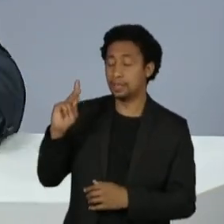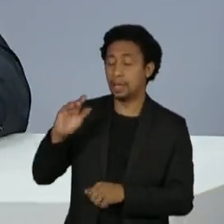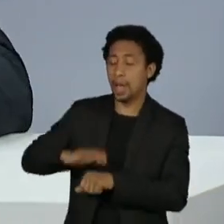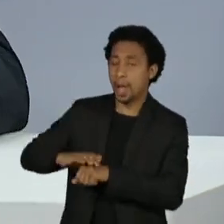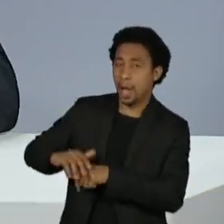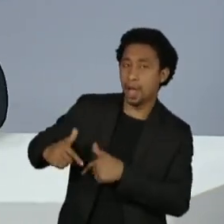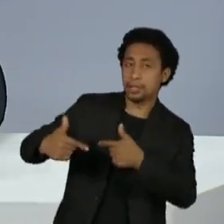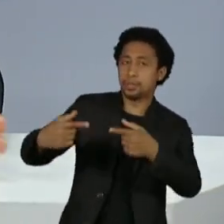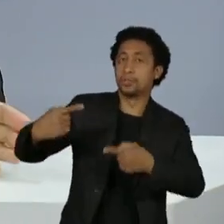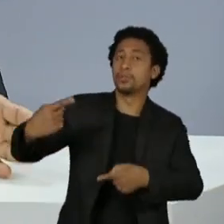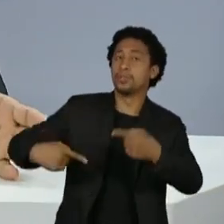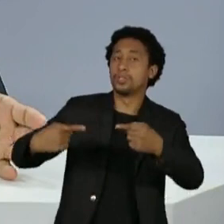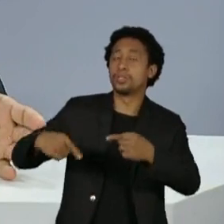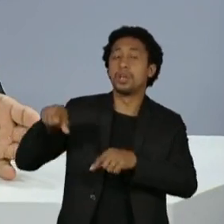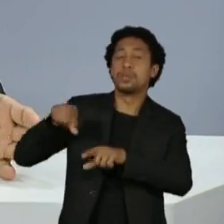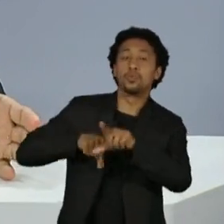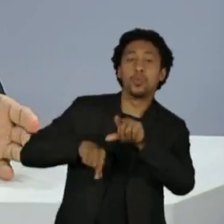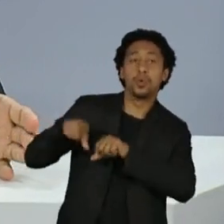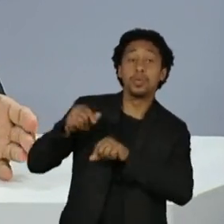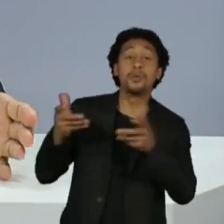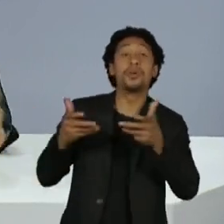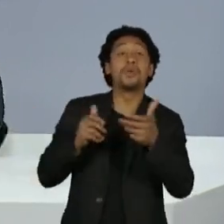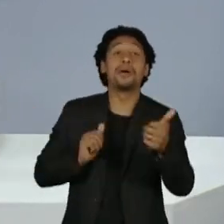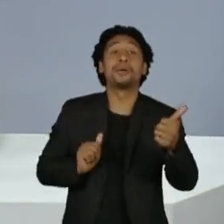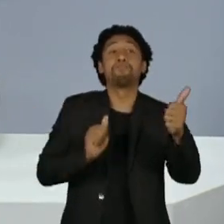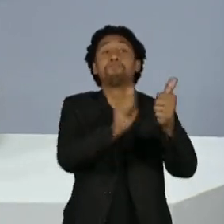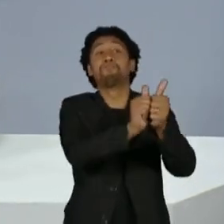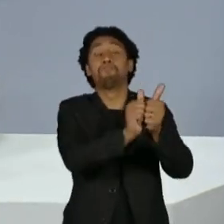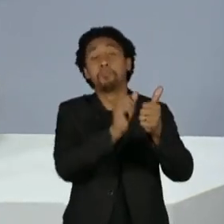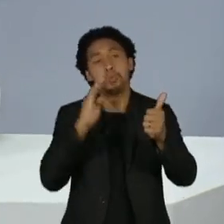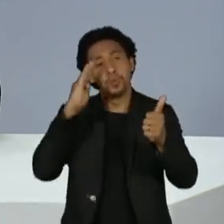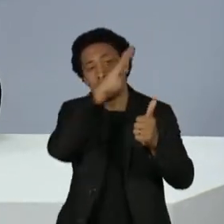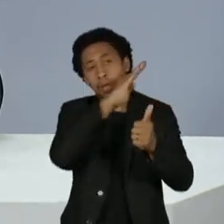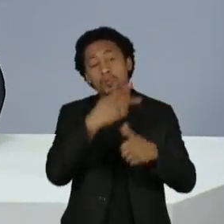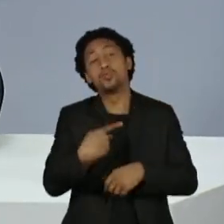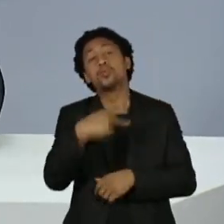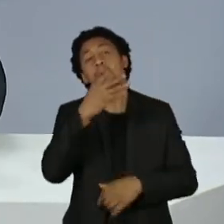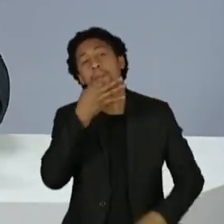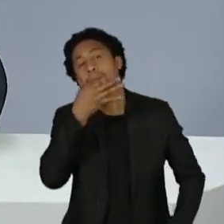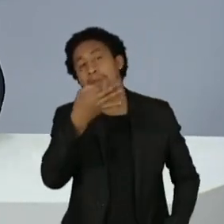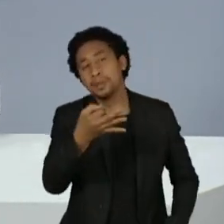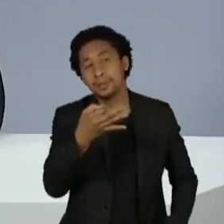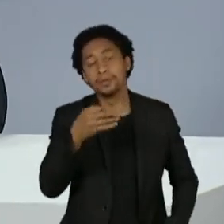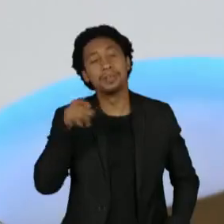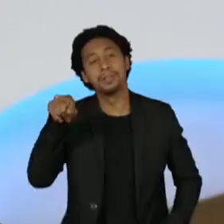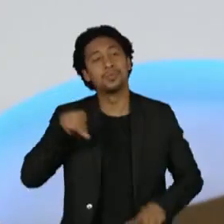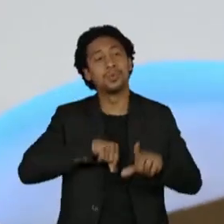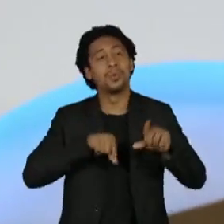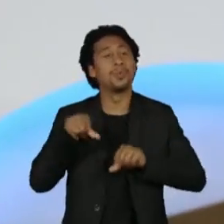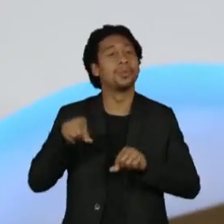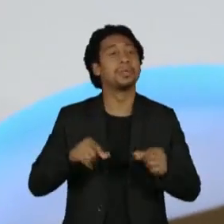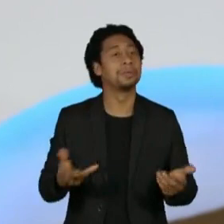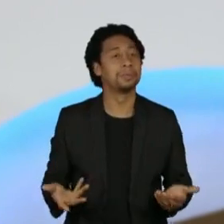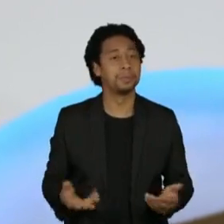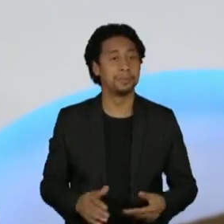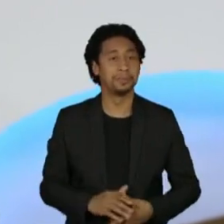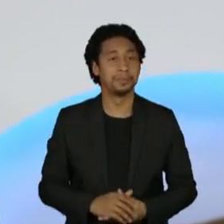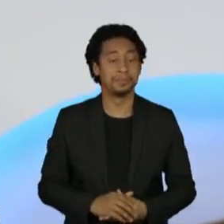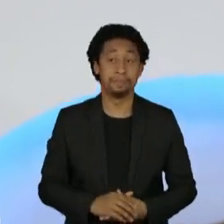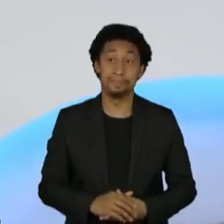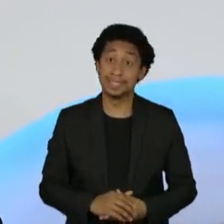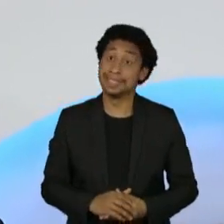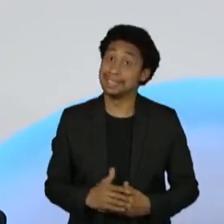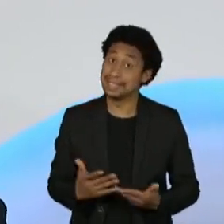ele fez e hoje estar novamente ao lado de Bolsonaro, qual que é avaliação que o senhor faz sobre as escolhas políticas dele? A questão do